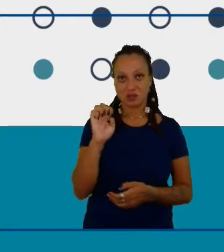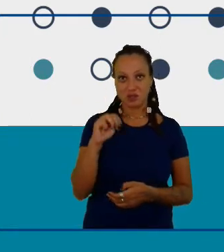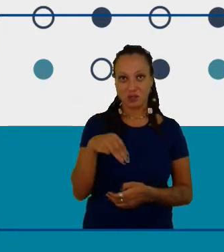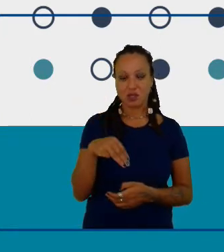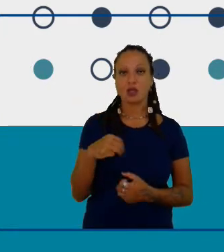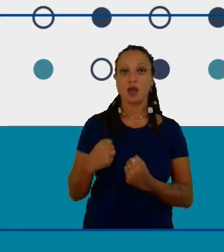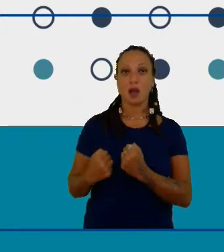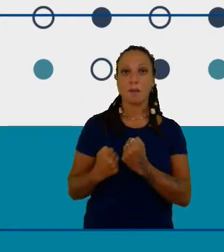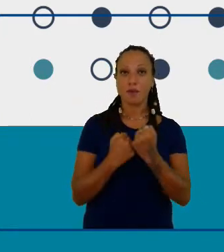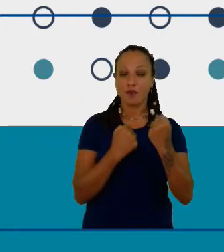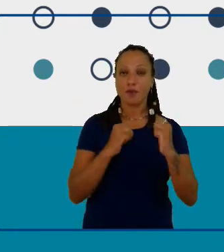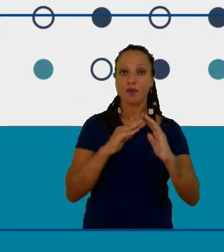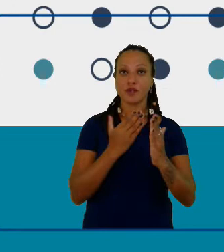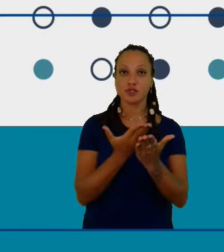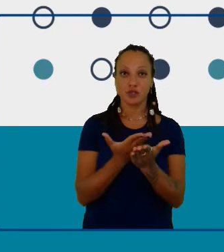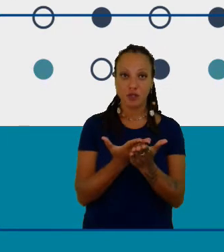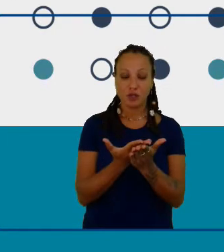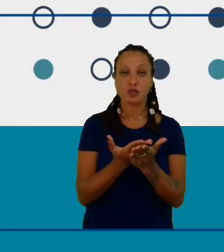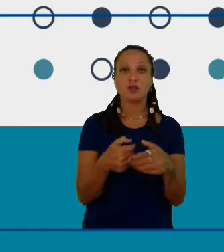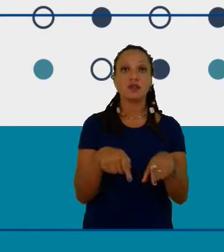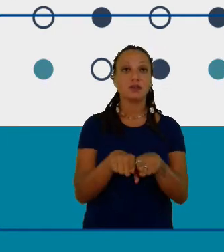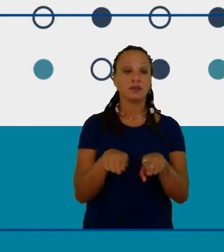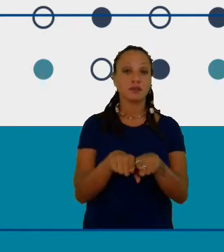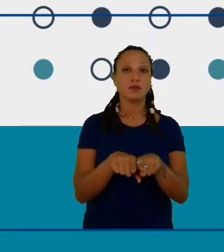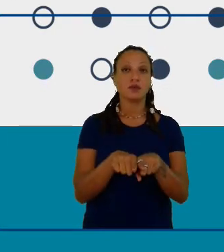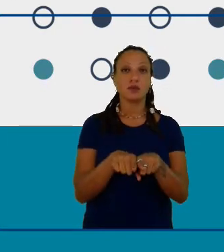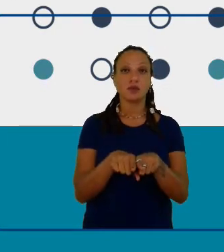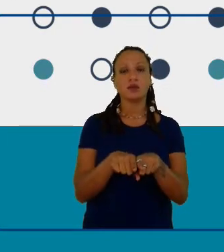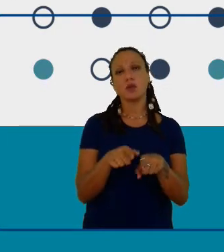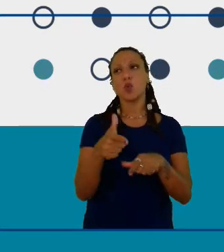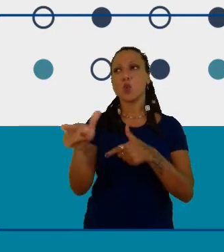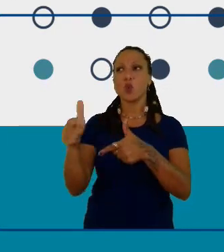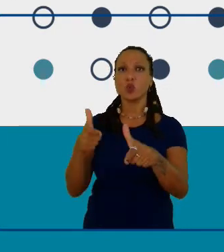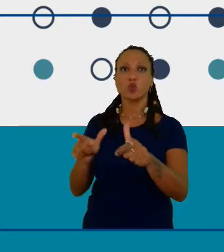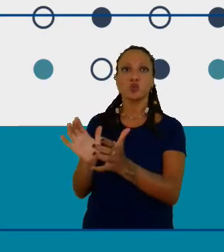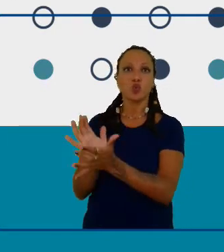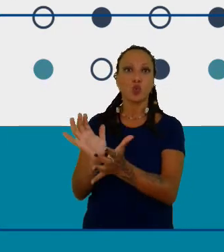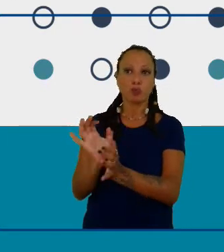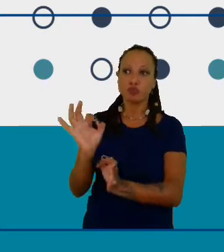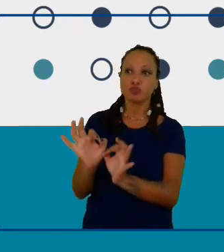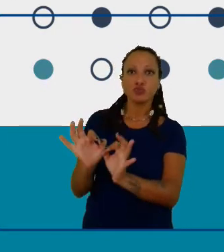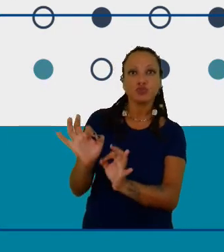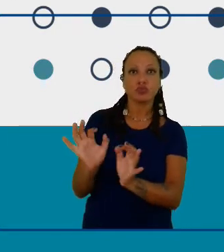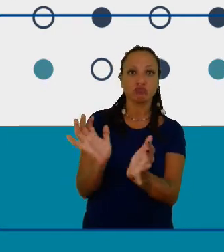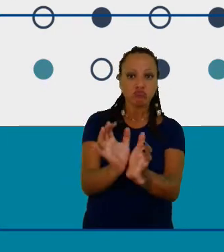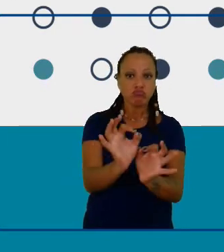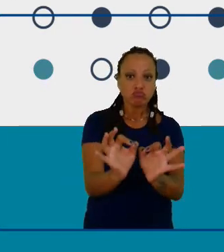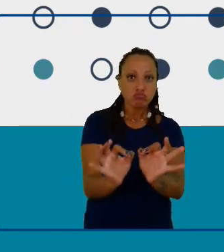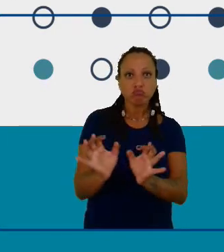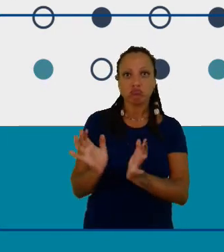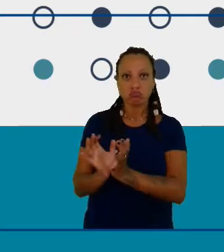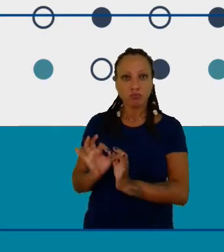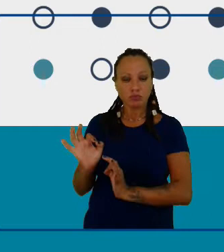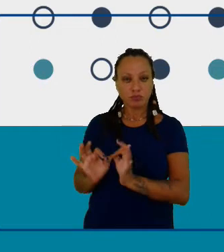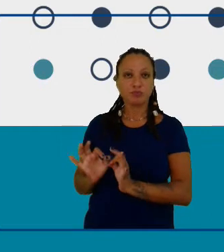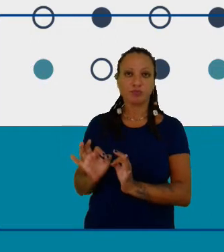para as escolas e também outras organizações que a gente pode